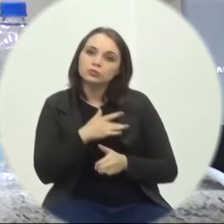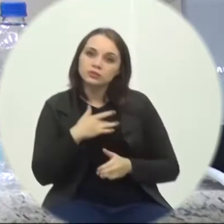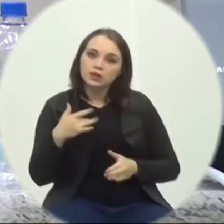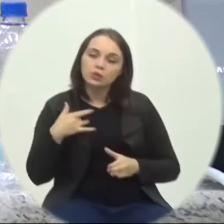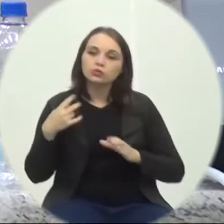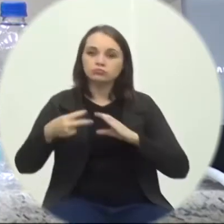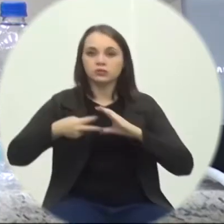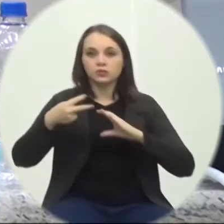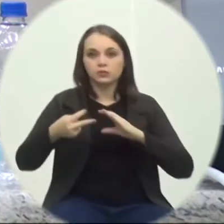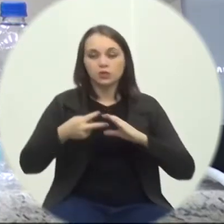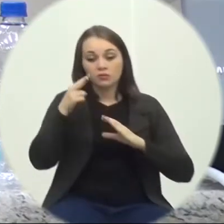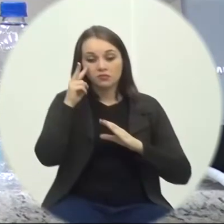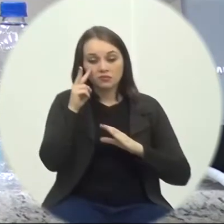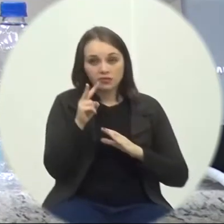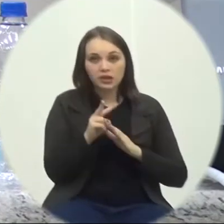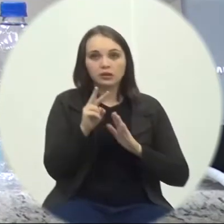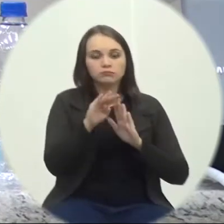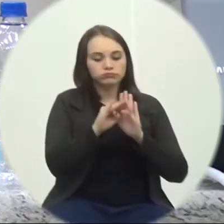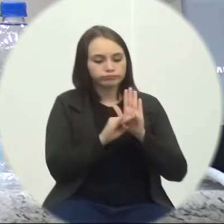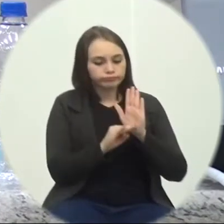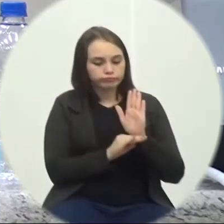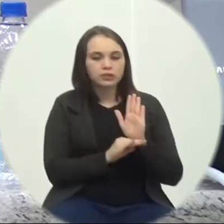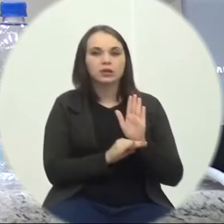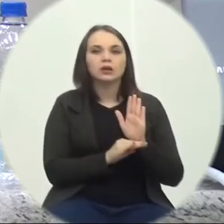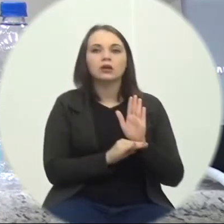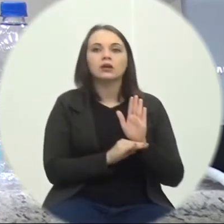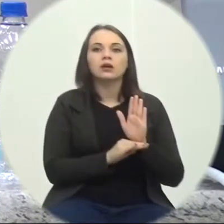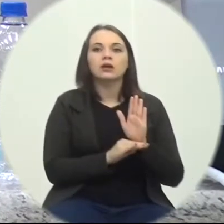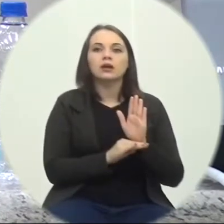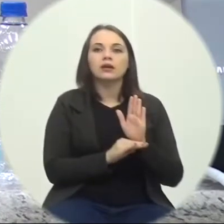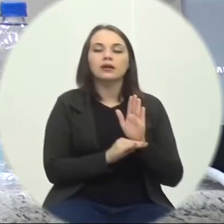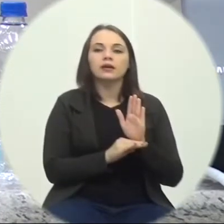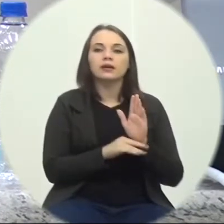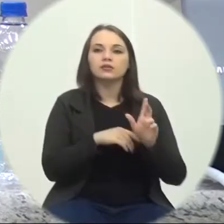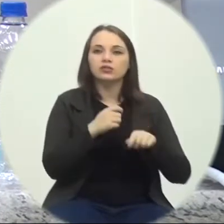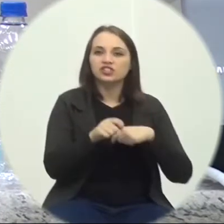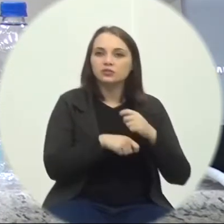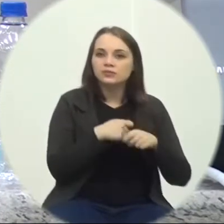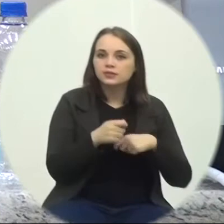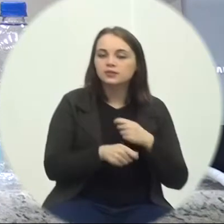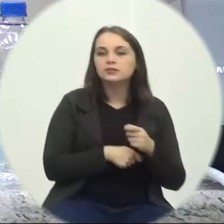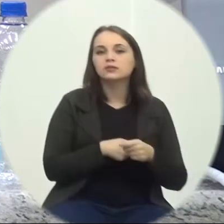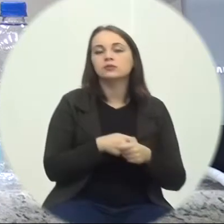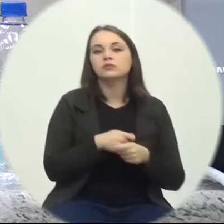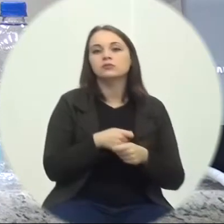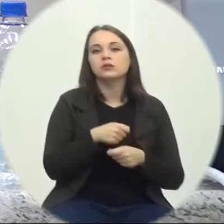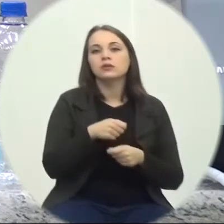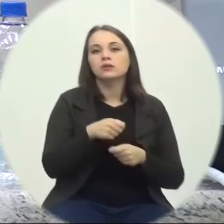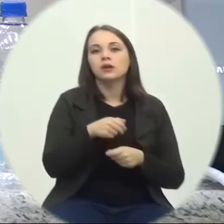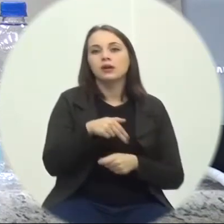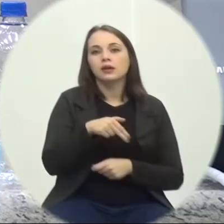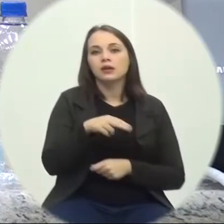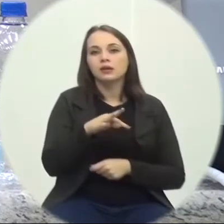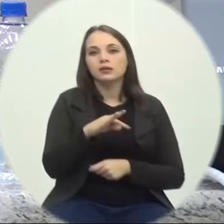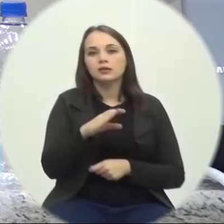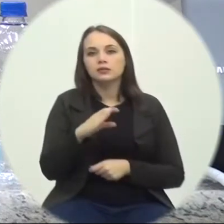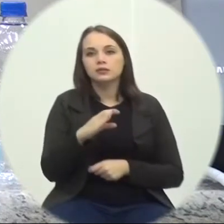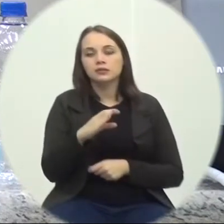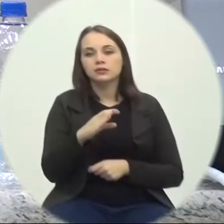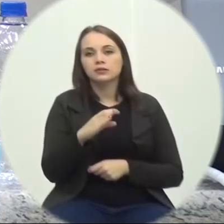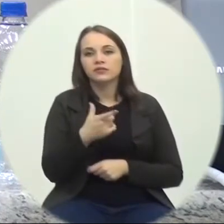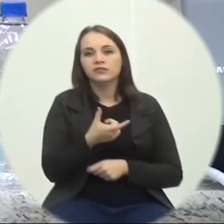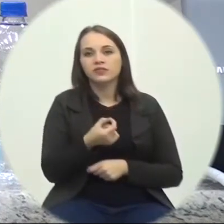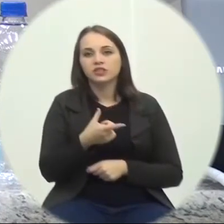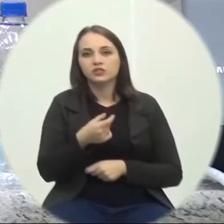vista A orientação Contida na Abre aspa Nota de orientação Administrativa MPC 001 2021 Fecha aspa Do